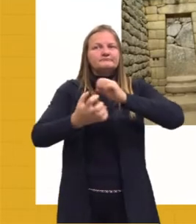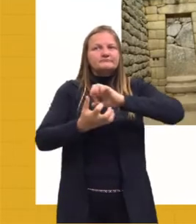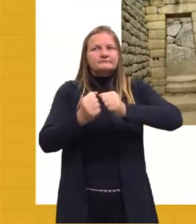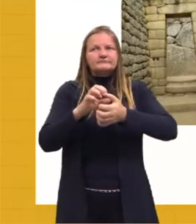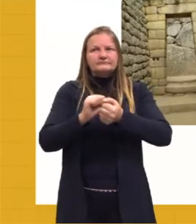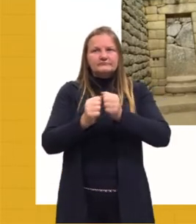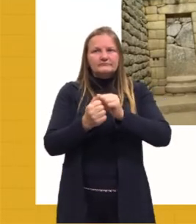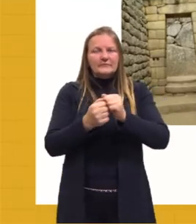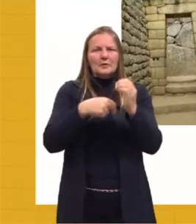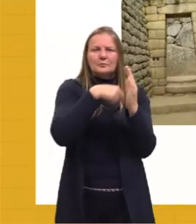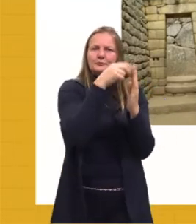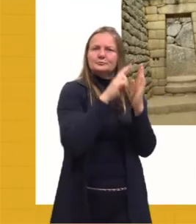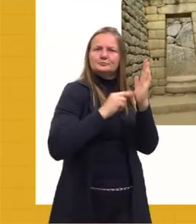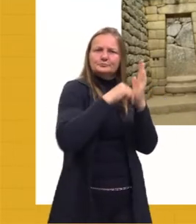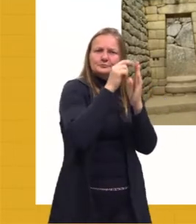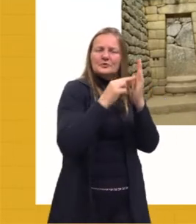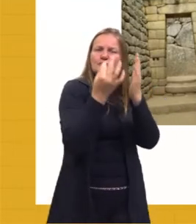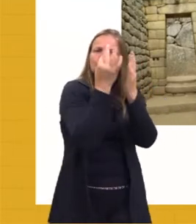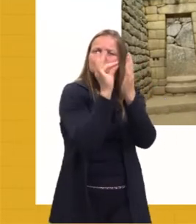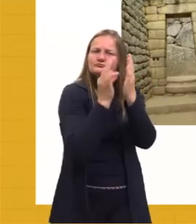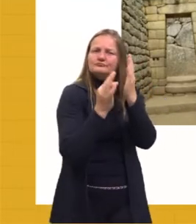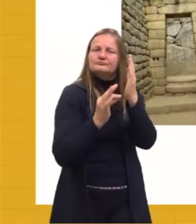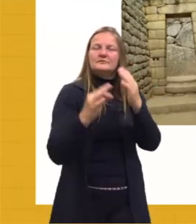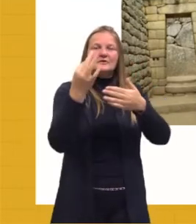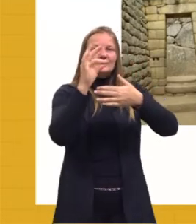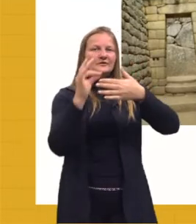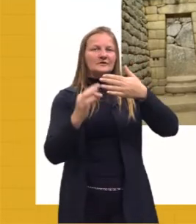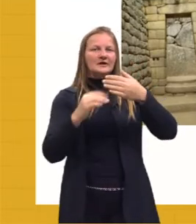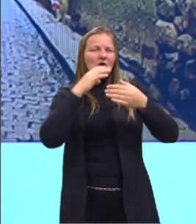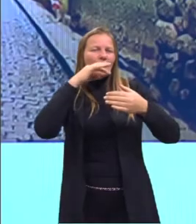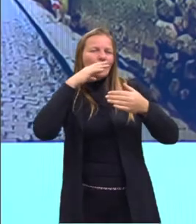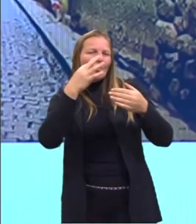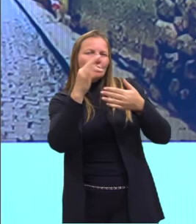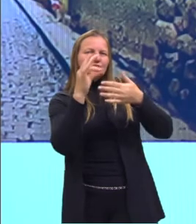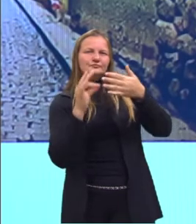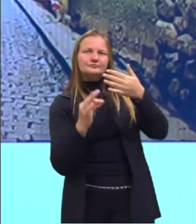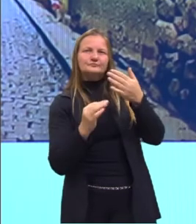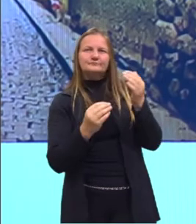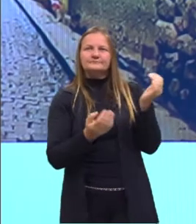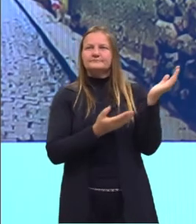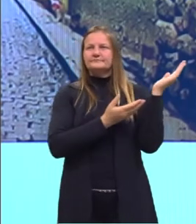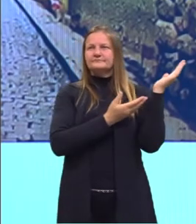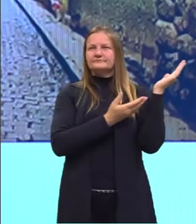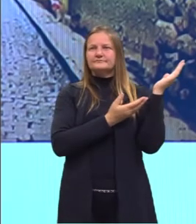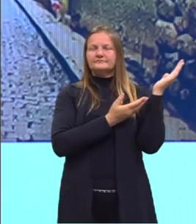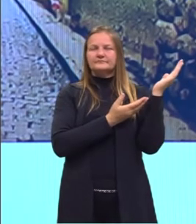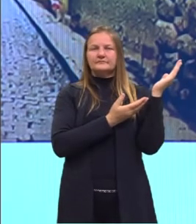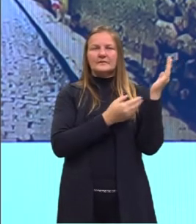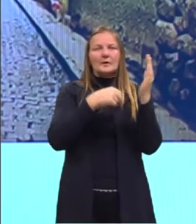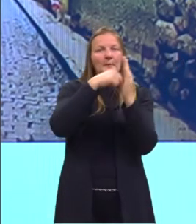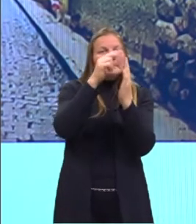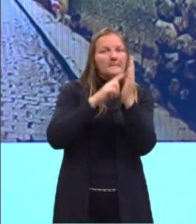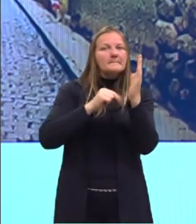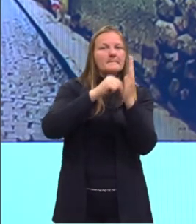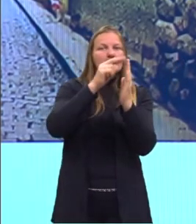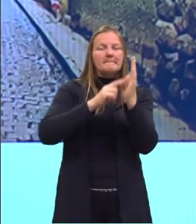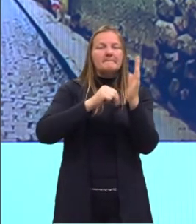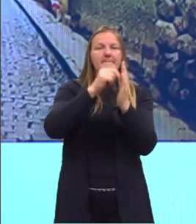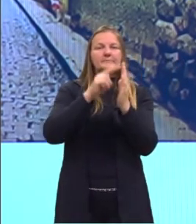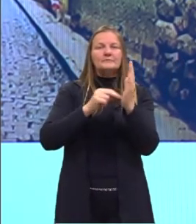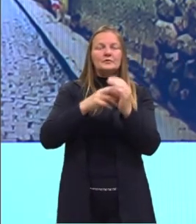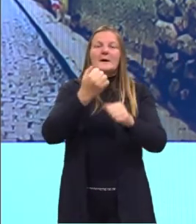pintura muito detalhada e com diversos tons. É claro que nós tínhamos também pinturas em